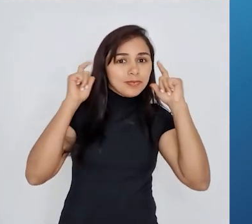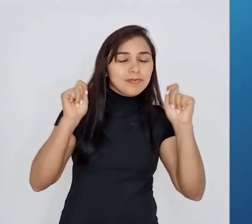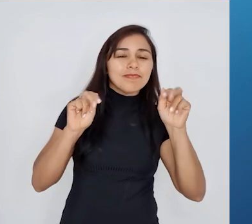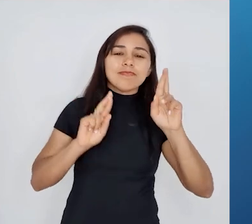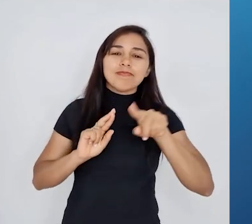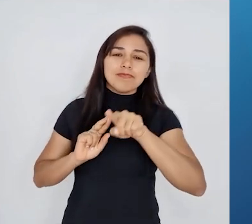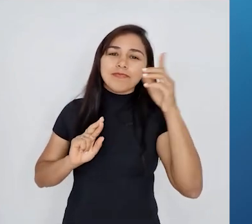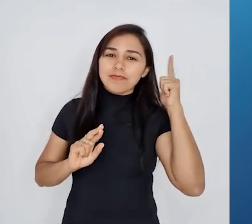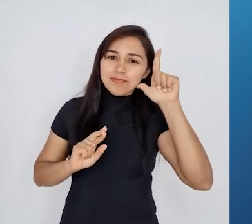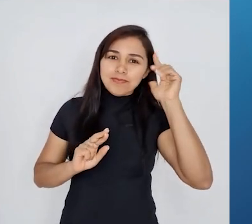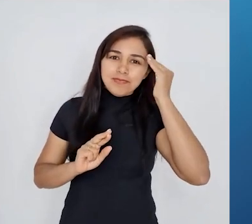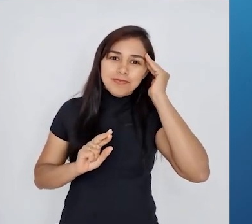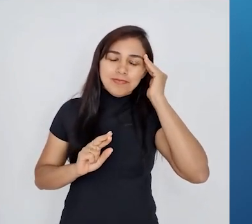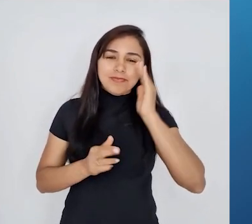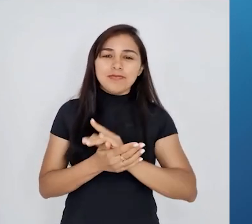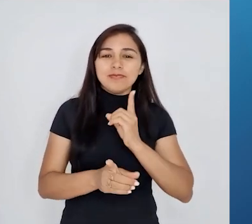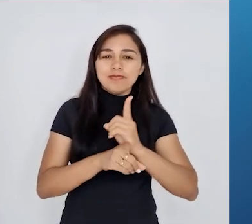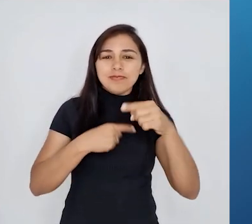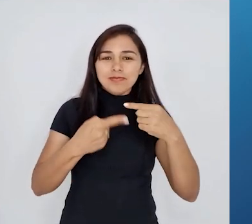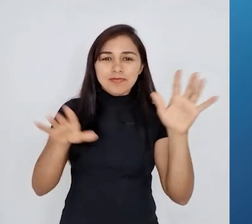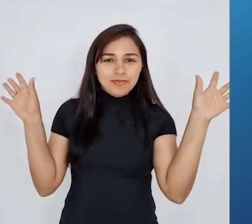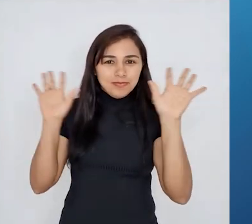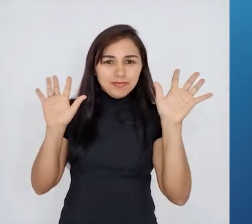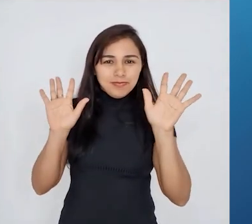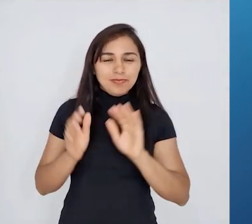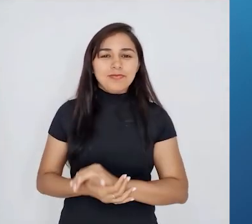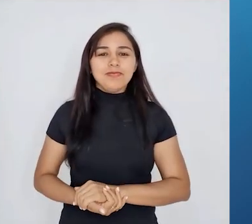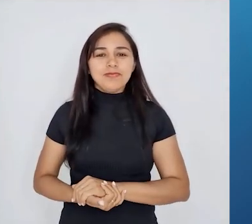a nossa aula e até o nosso próximo encontro. Tchau, tchau!